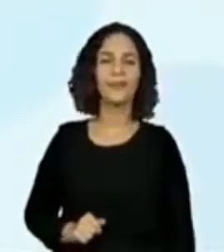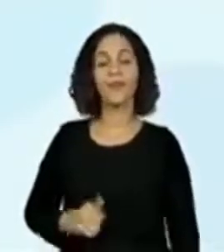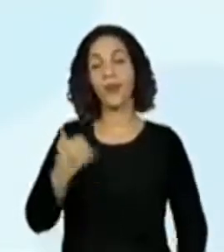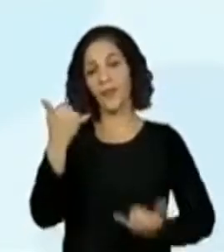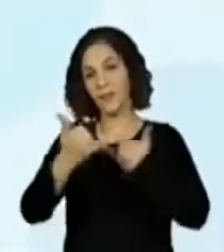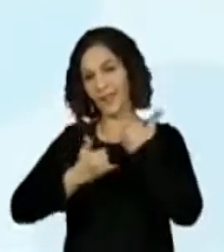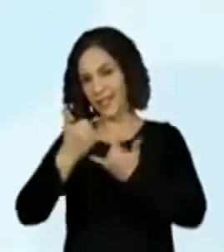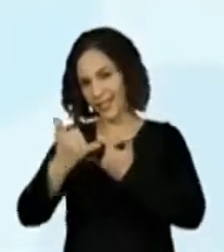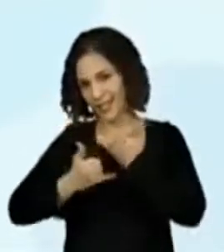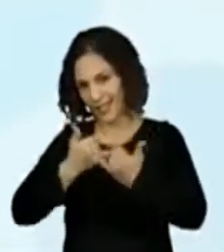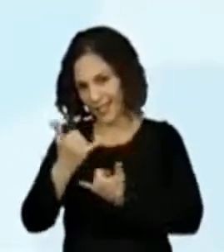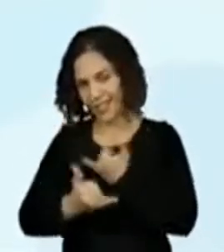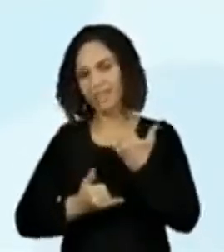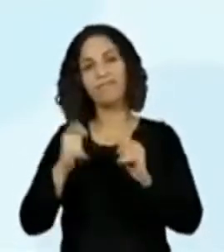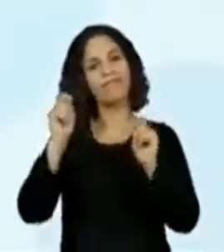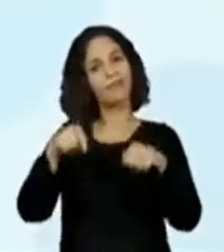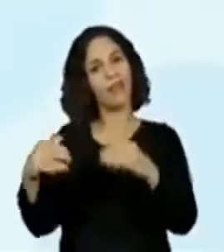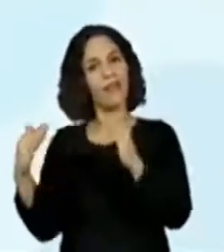Brincamos.